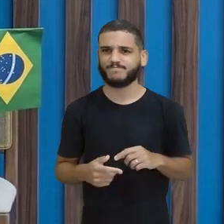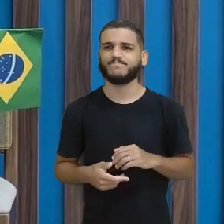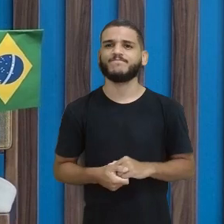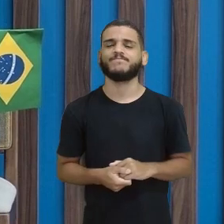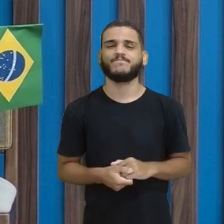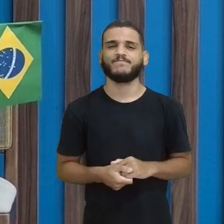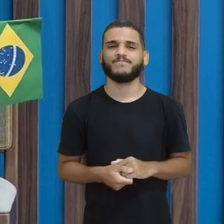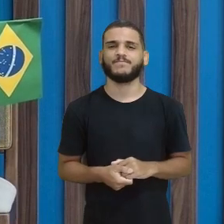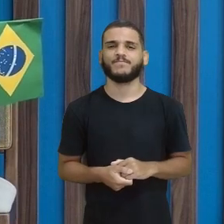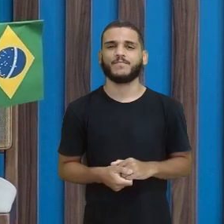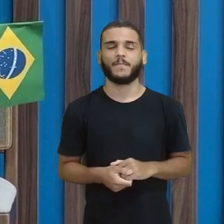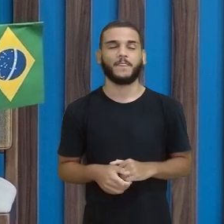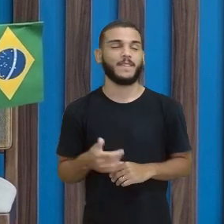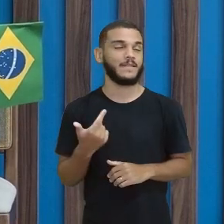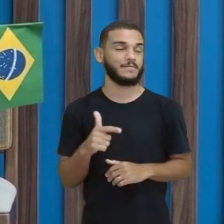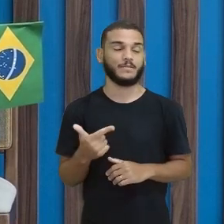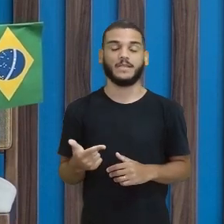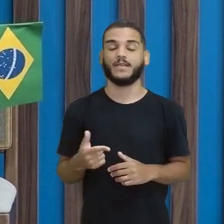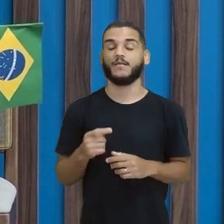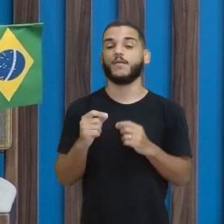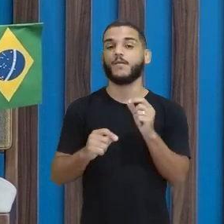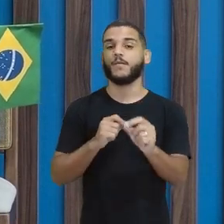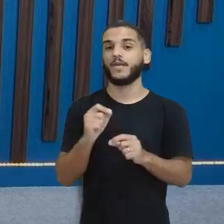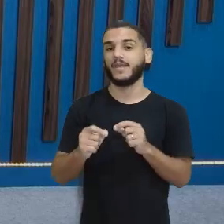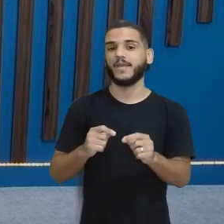Hum Pega com vocês assim Fica difícil Tocida